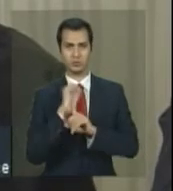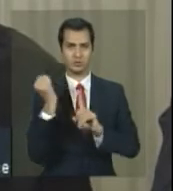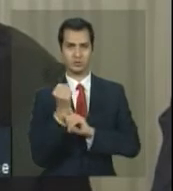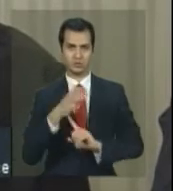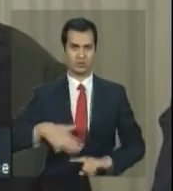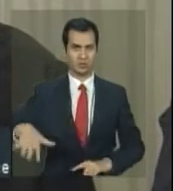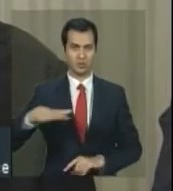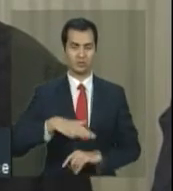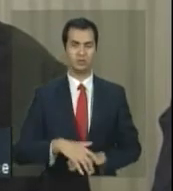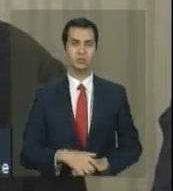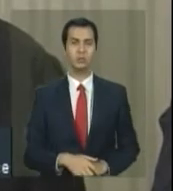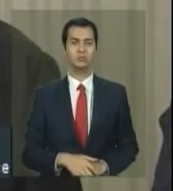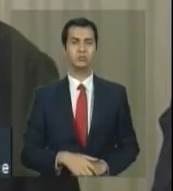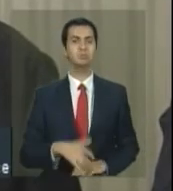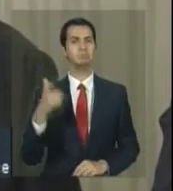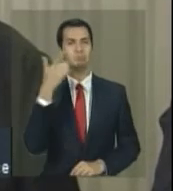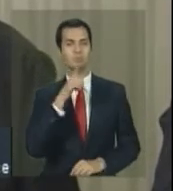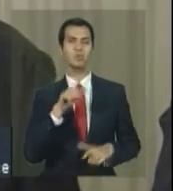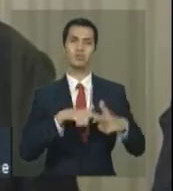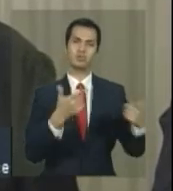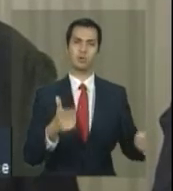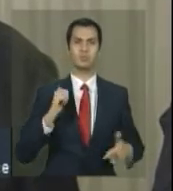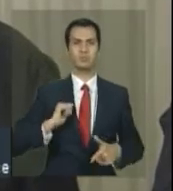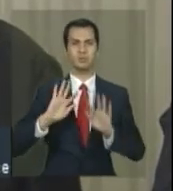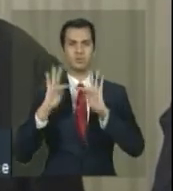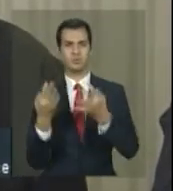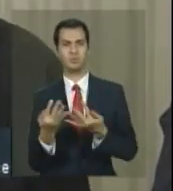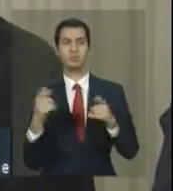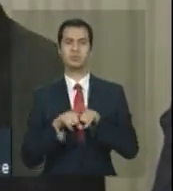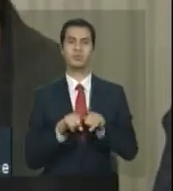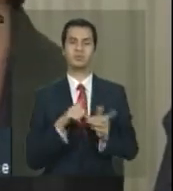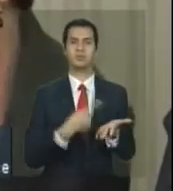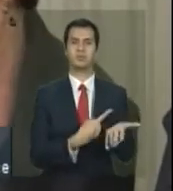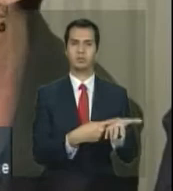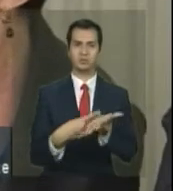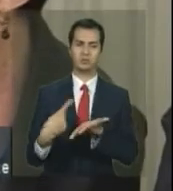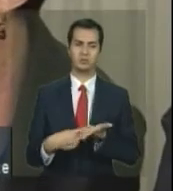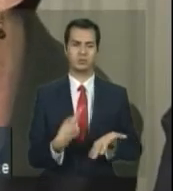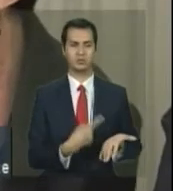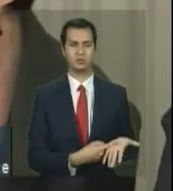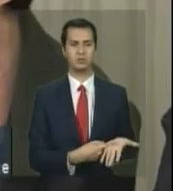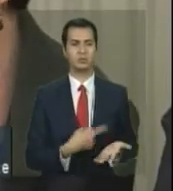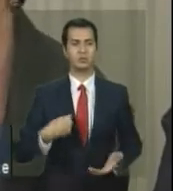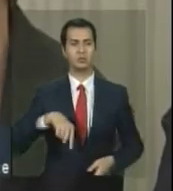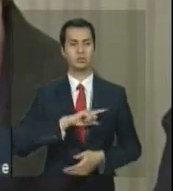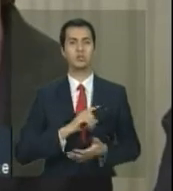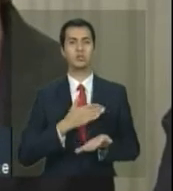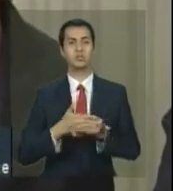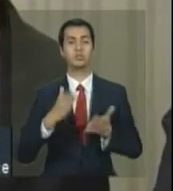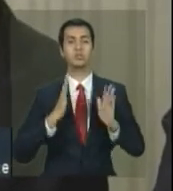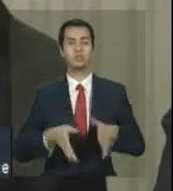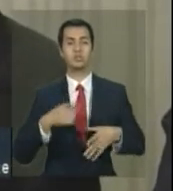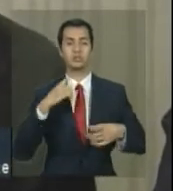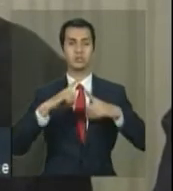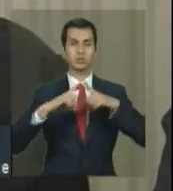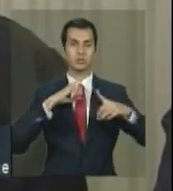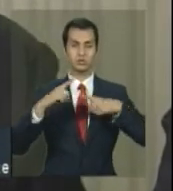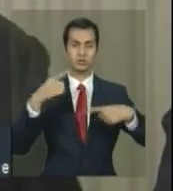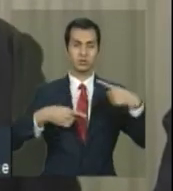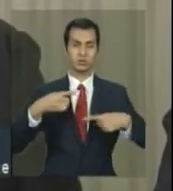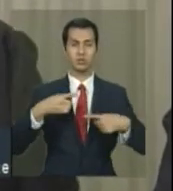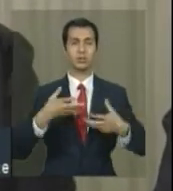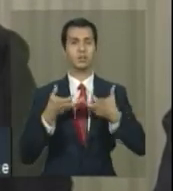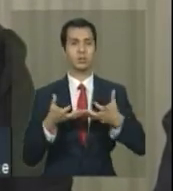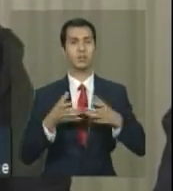para o Bolsa Família, mas para o conjunto das outras agendas. Nós estamos com toda uma discussão de como unificar a nossa rede para ter